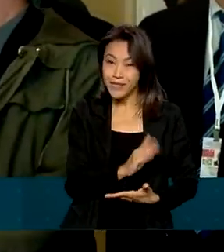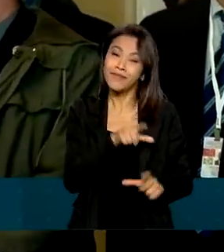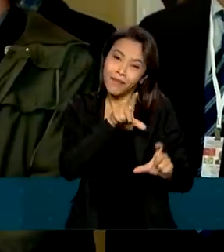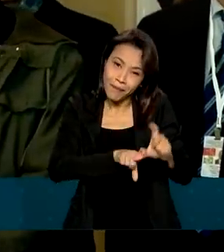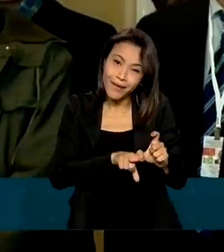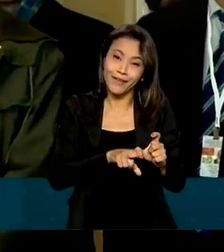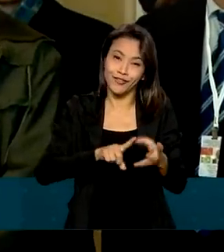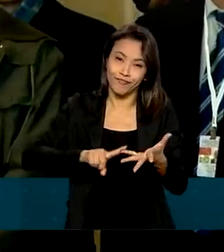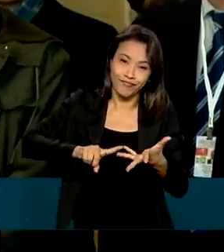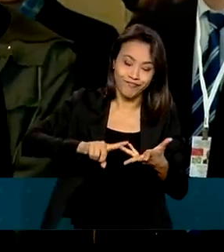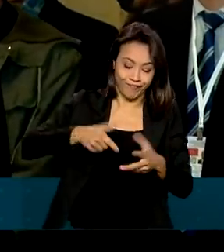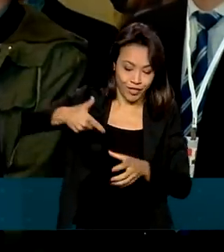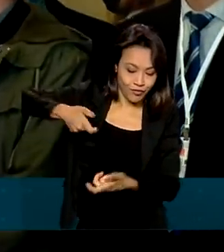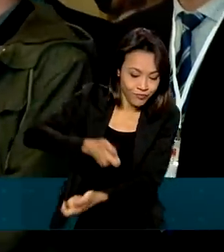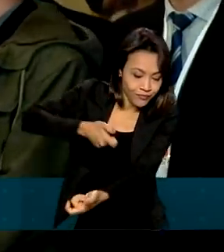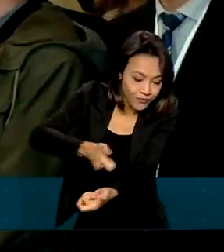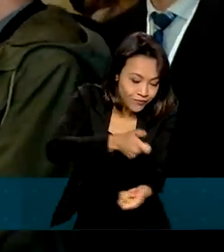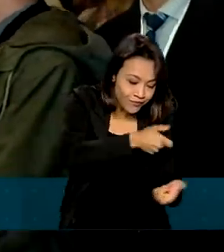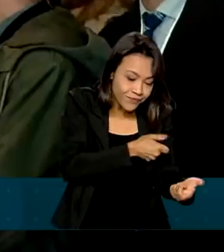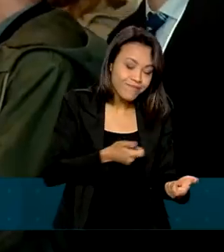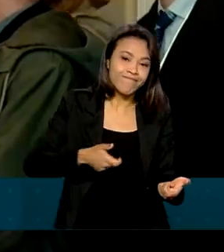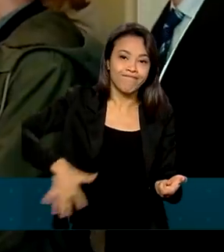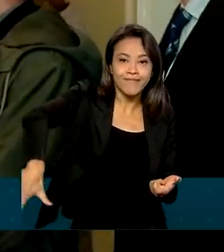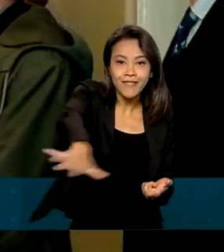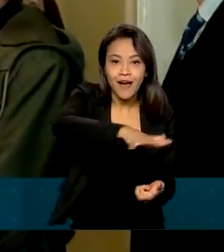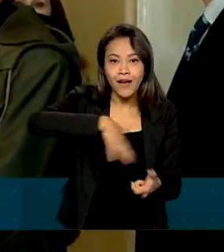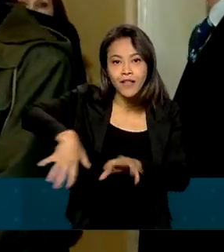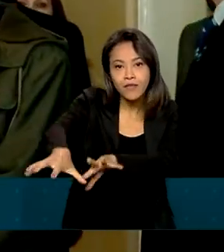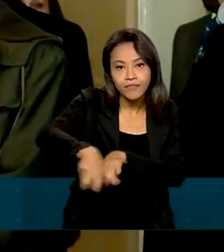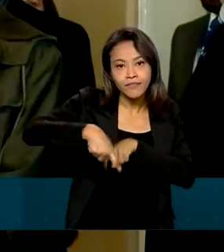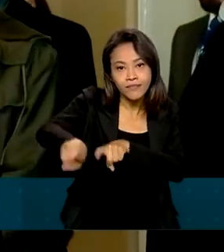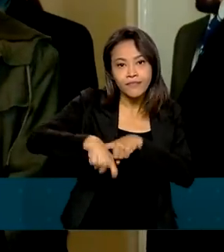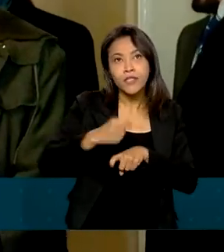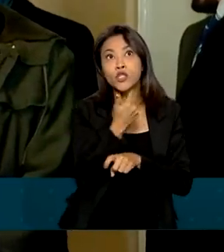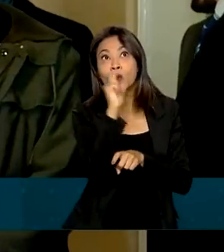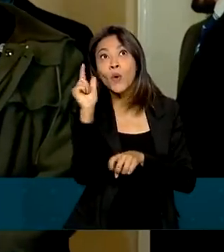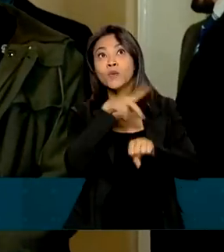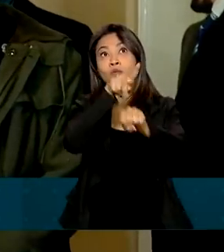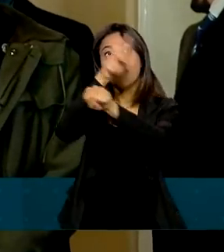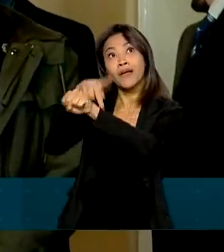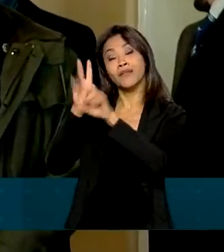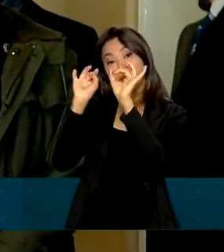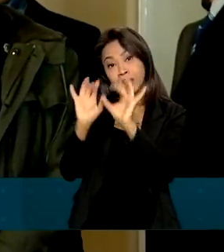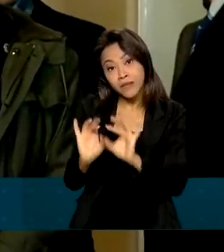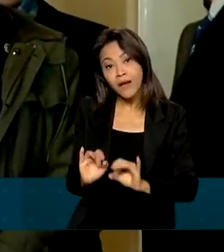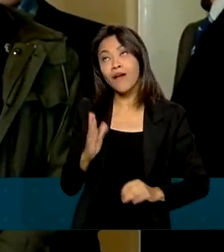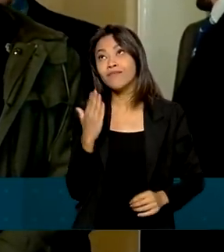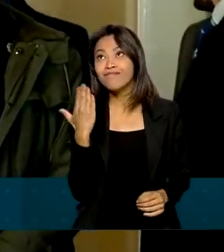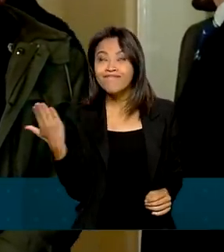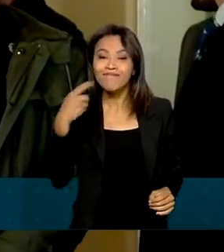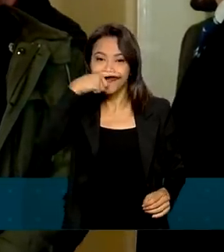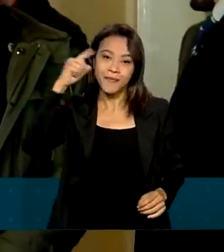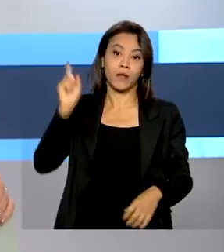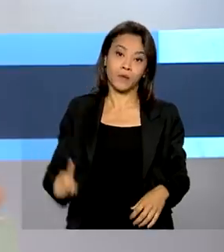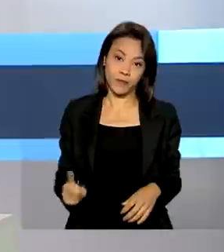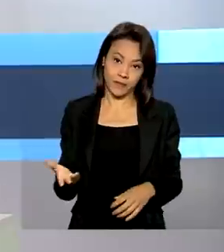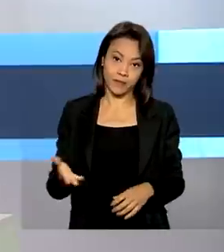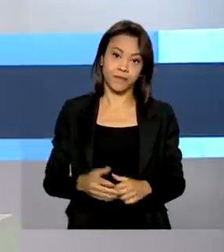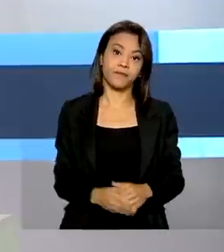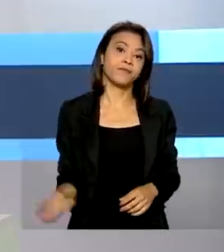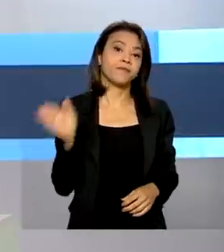em grande parte de fertilizantes de outros países, em especial aqui da Rússia.